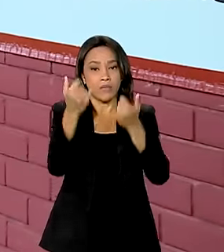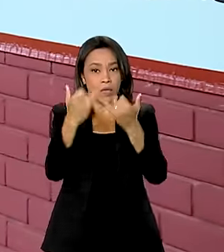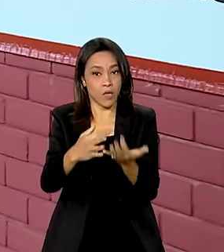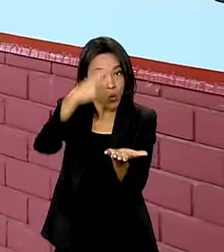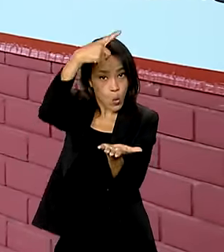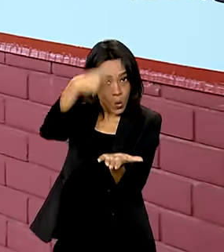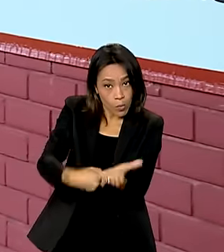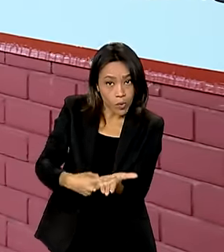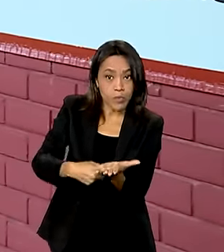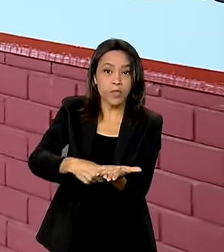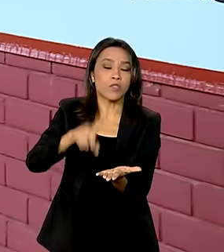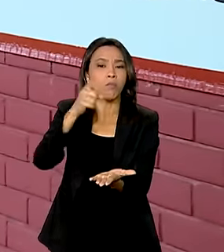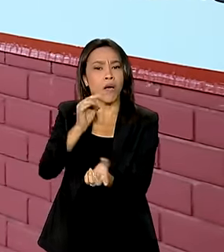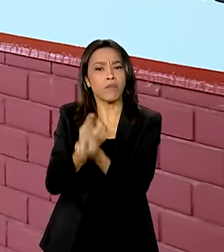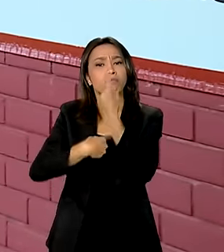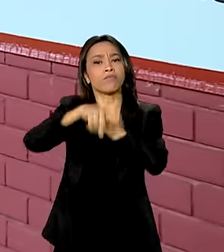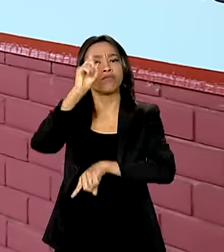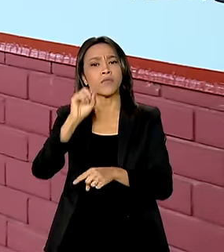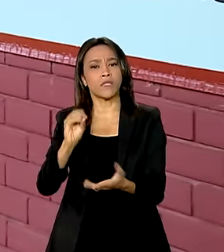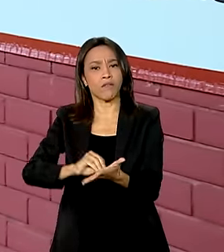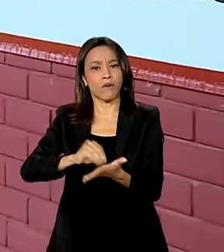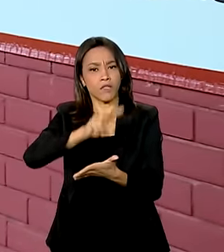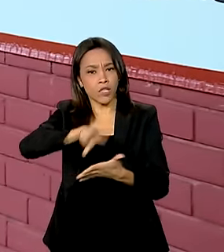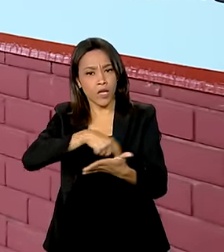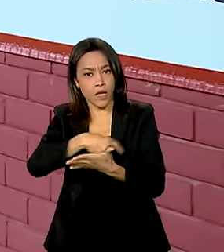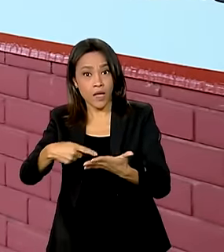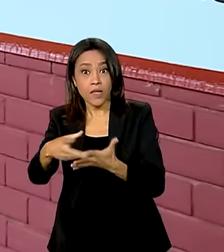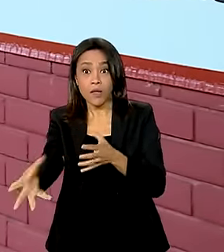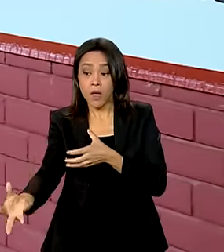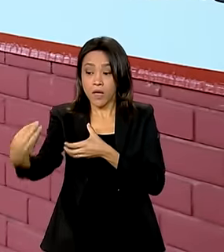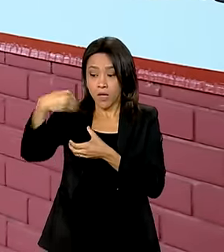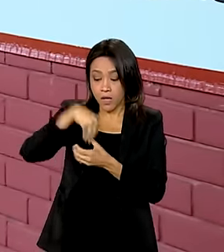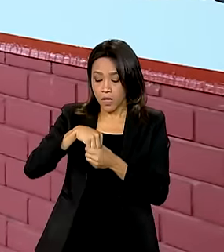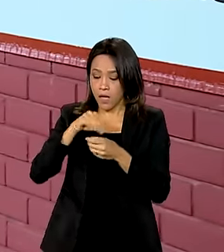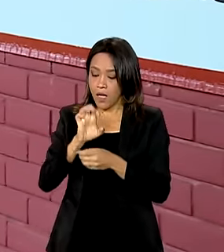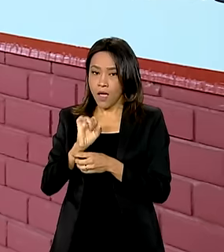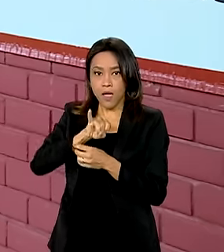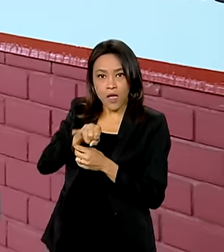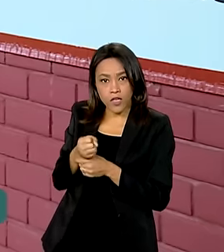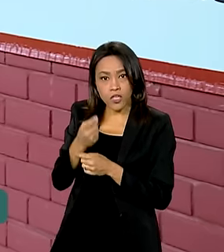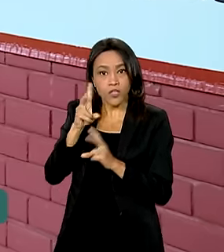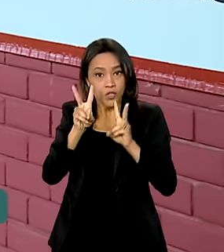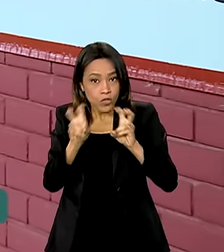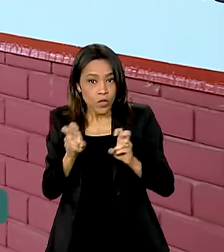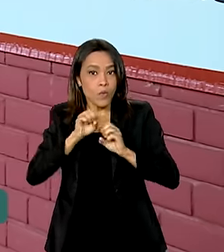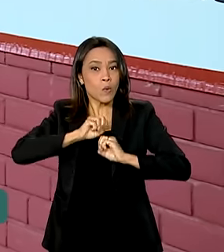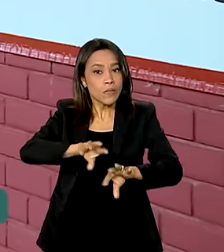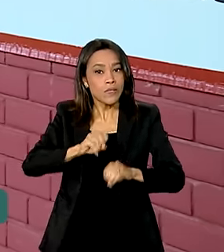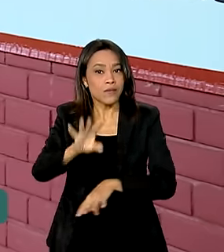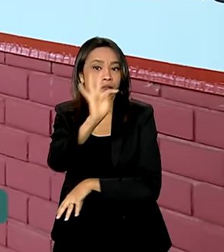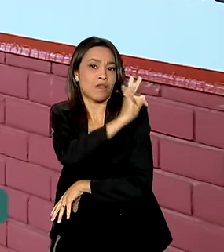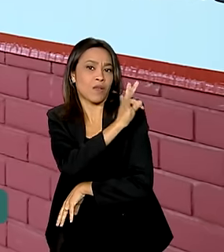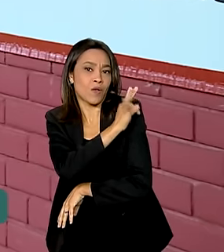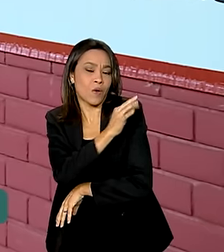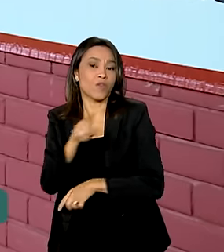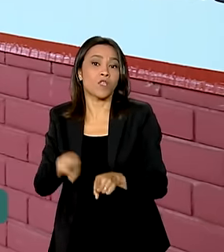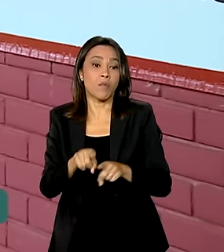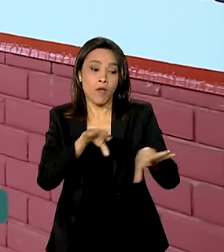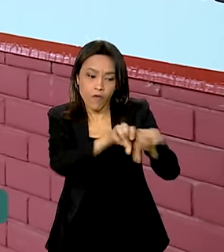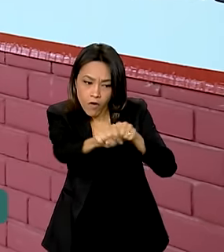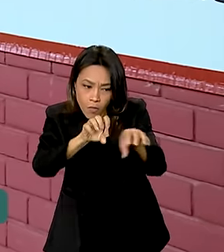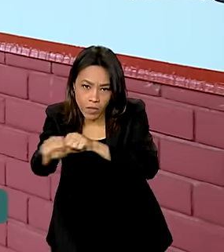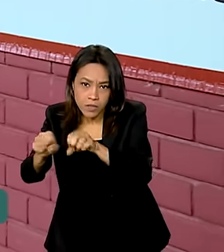Analfabetismo também está a integração da EJA, a educação profissional e tecnológica, a formação de gestores e